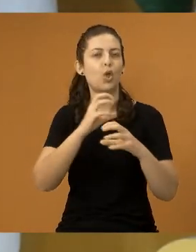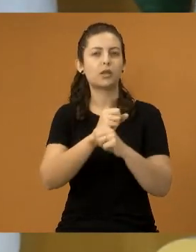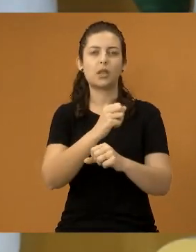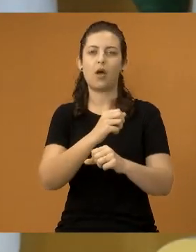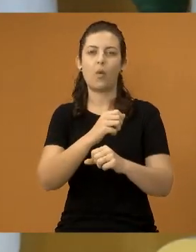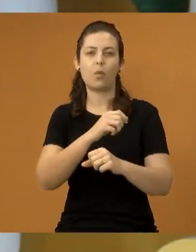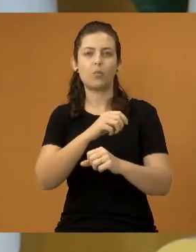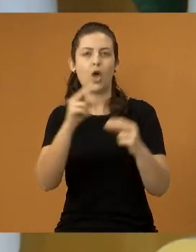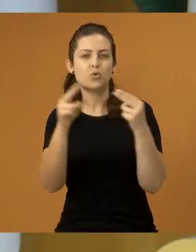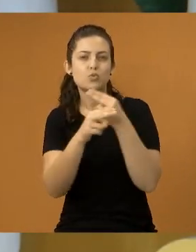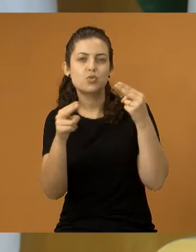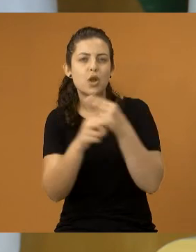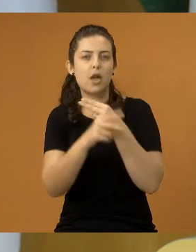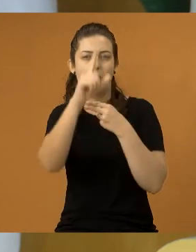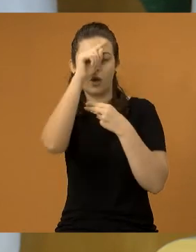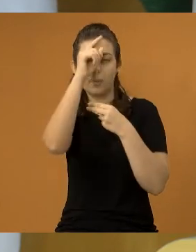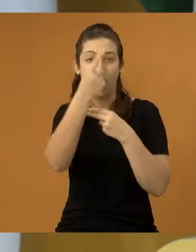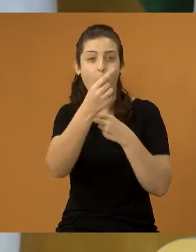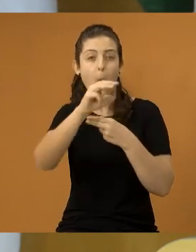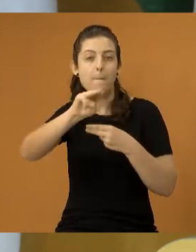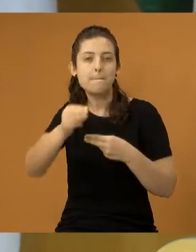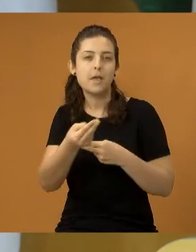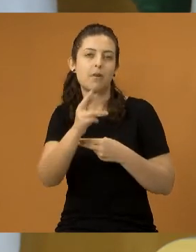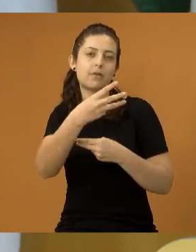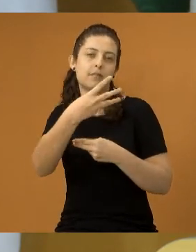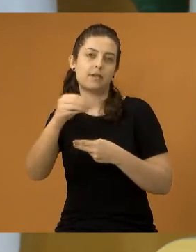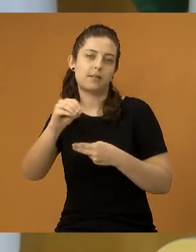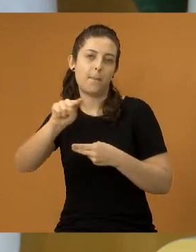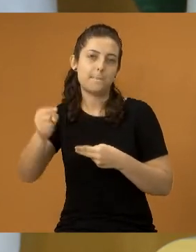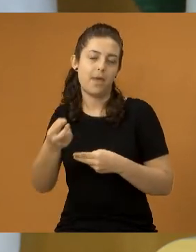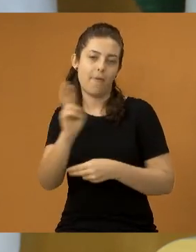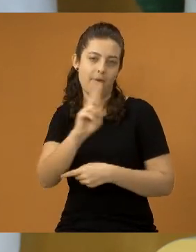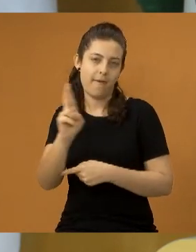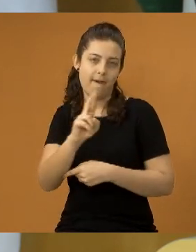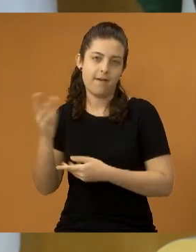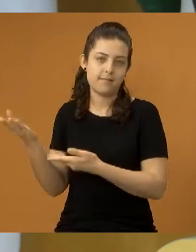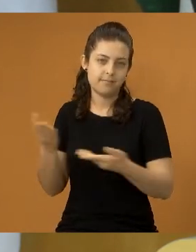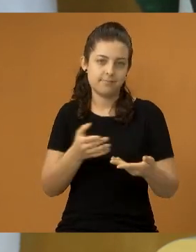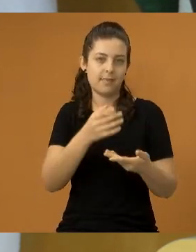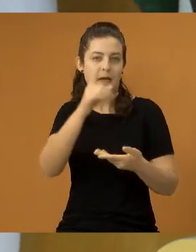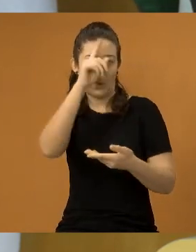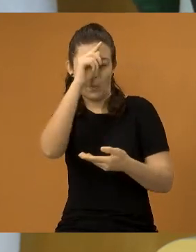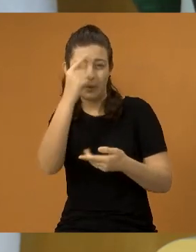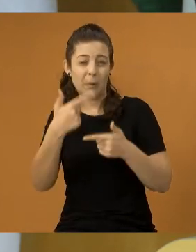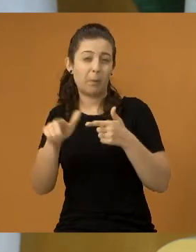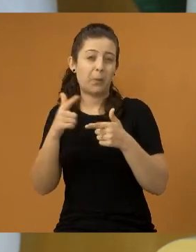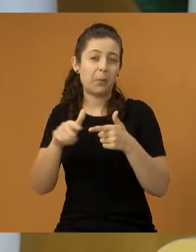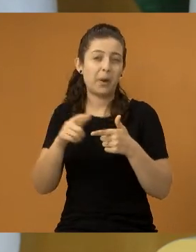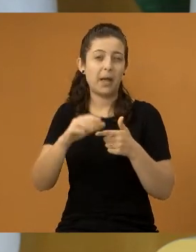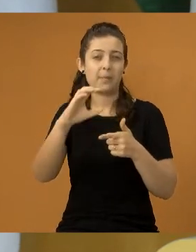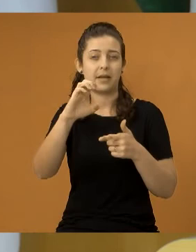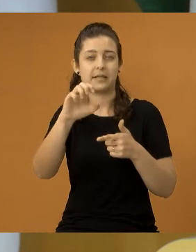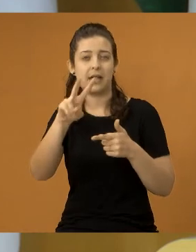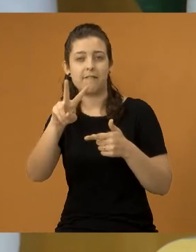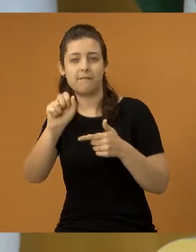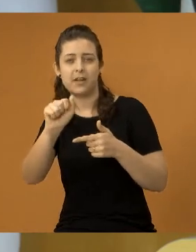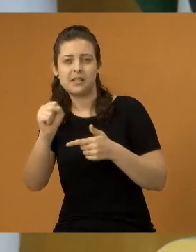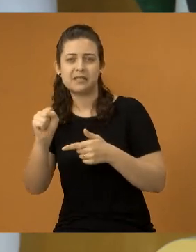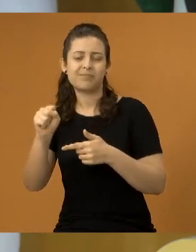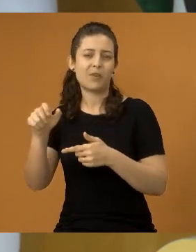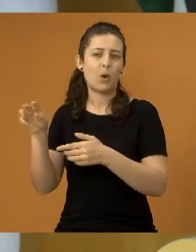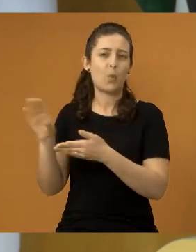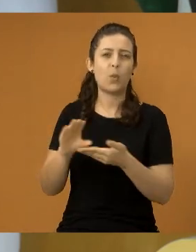-socorro da Santa Casa, um milhão e 300 mil reais, que vem a Santa Casa, está com um problema no SEBAS, não pode receber emenda,